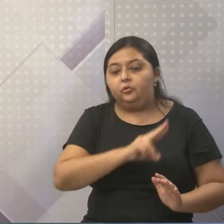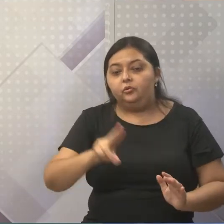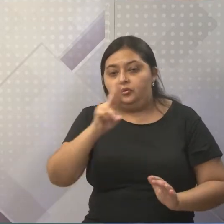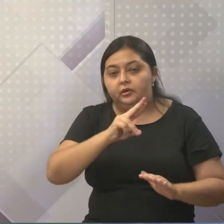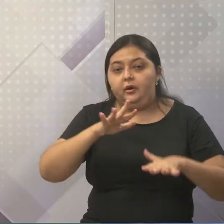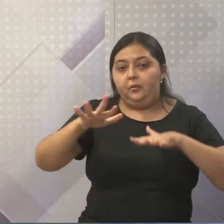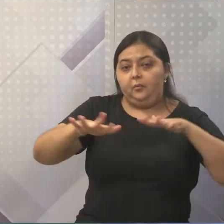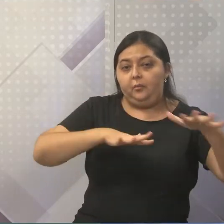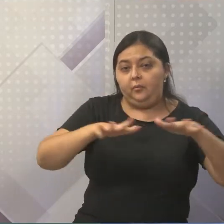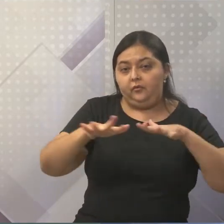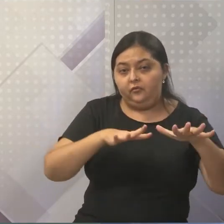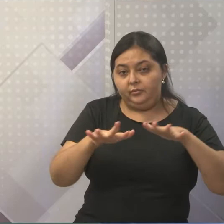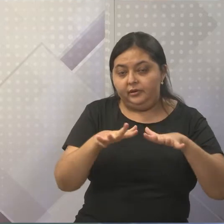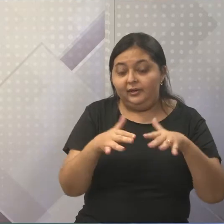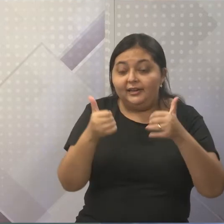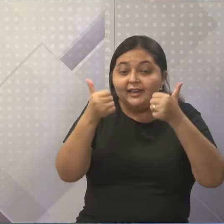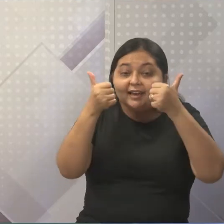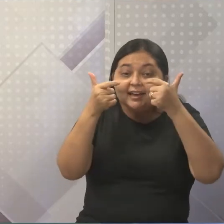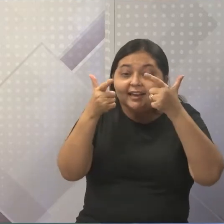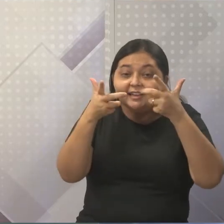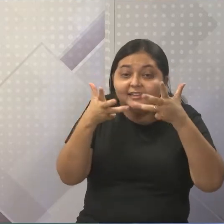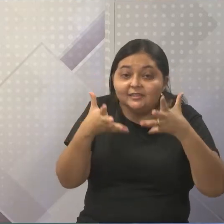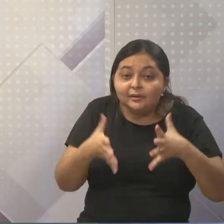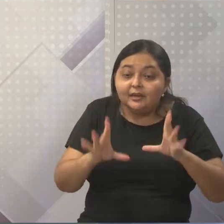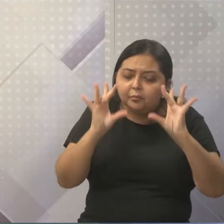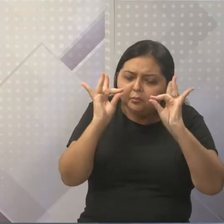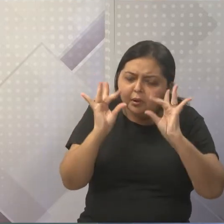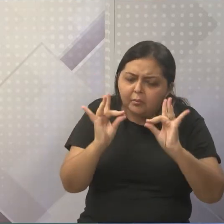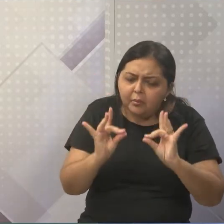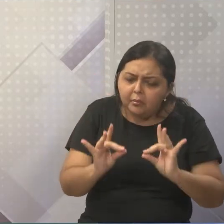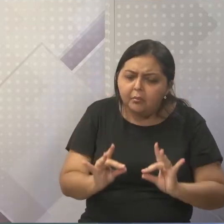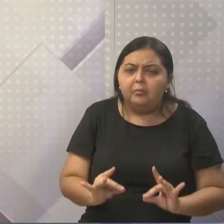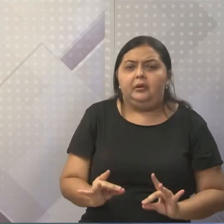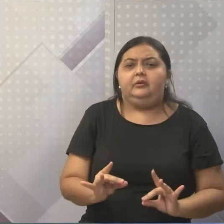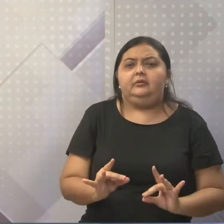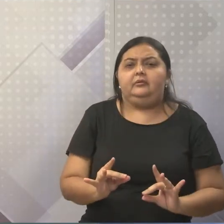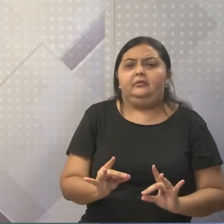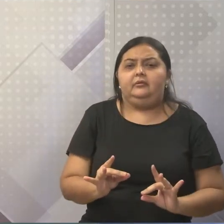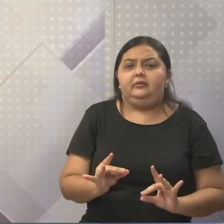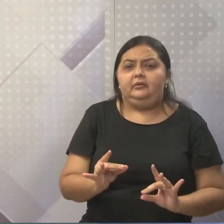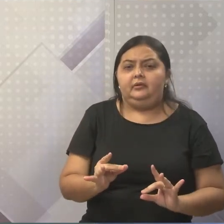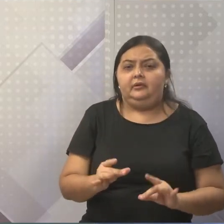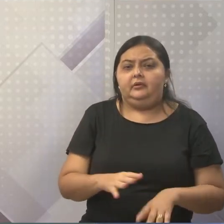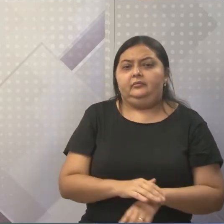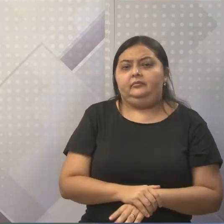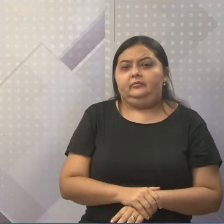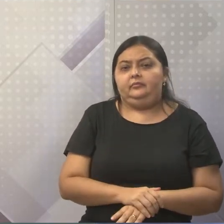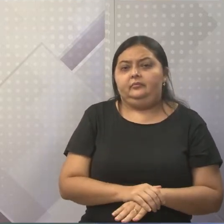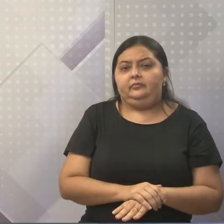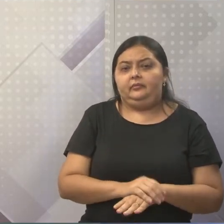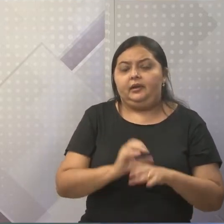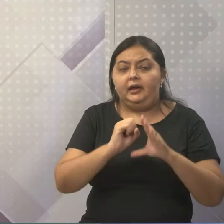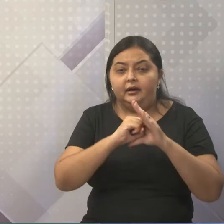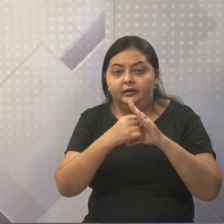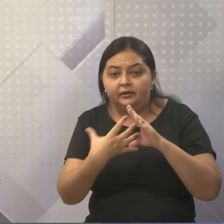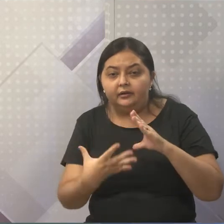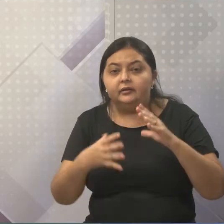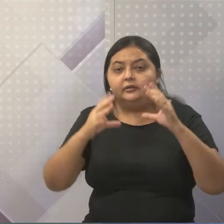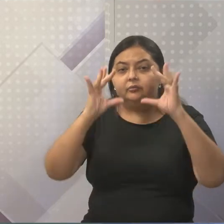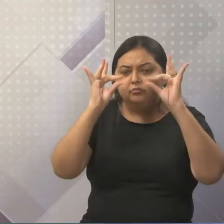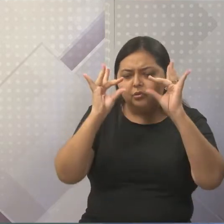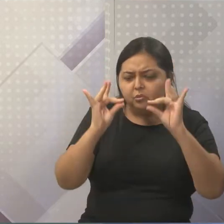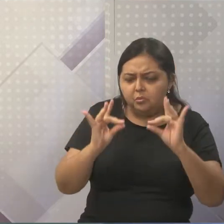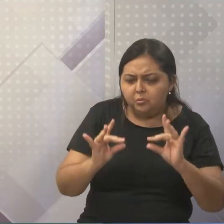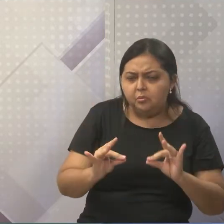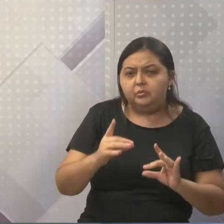movimento, ele está descrevendo. Então, o que é que caracteriza a descrição? A descrição é a caracterização, a adjetivação.